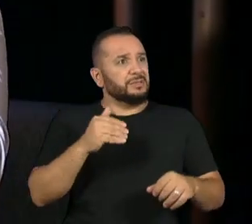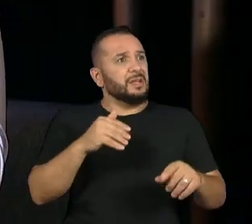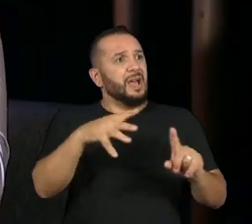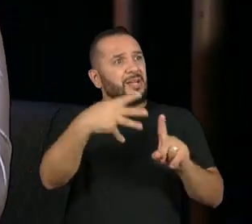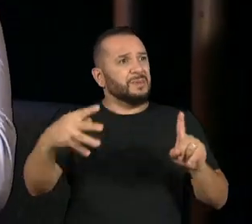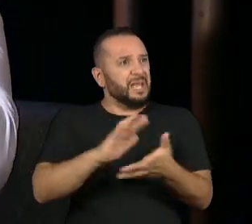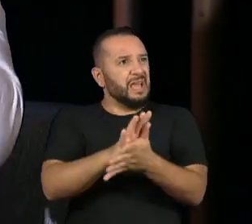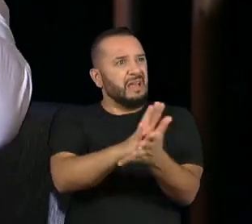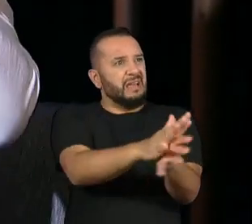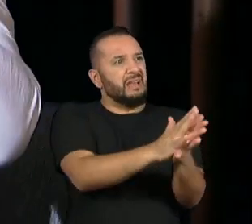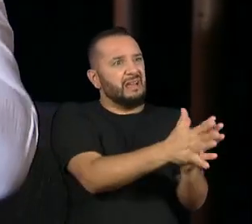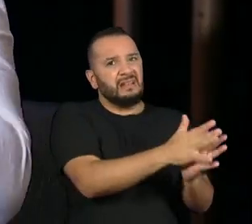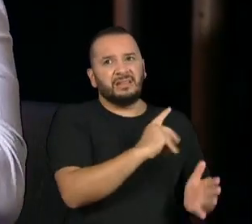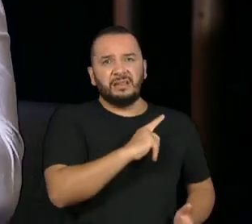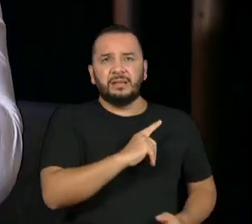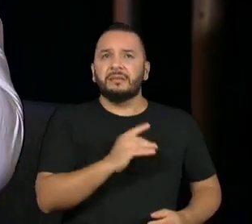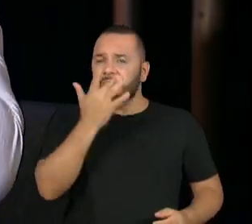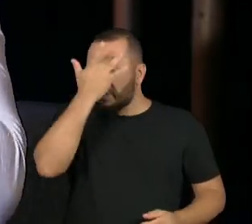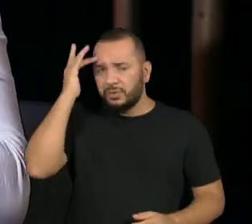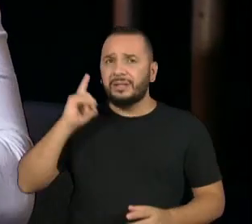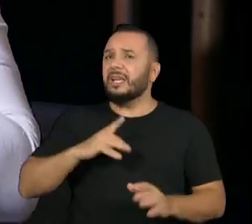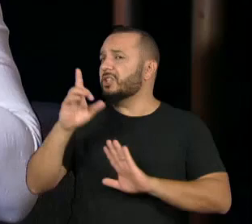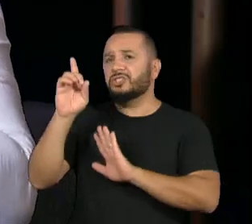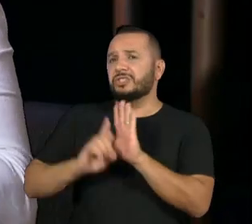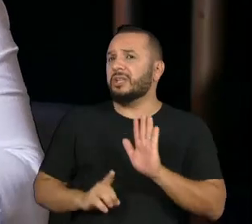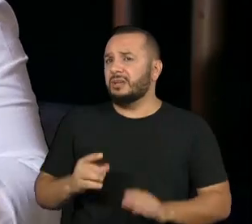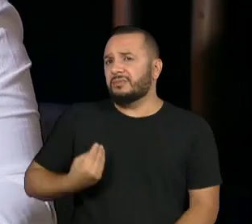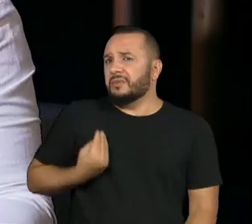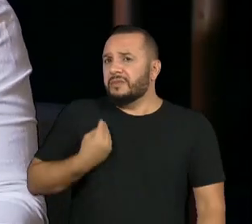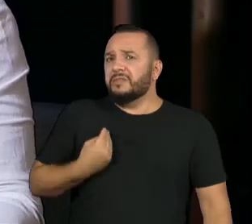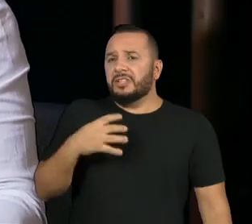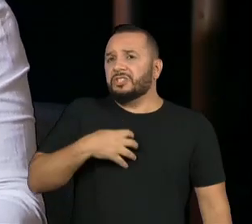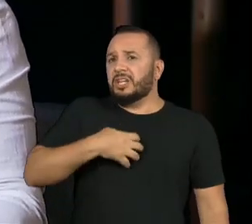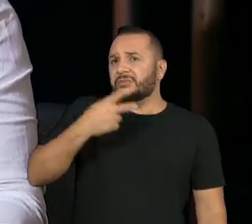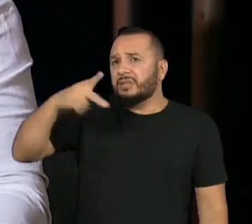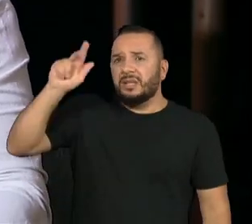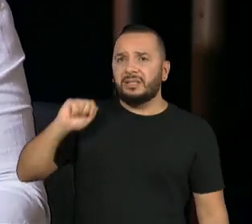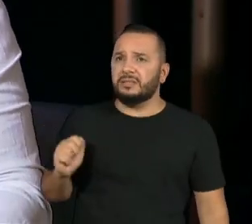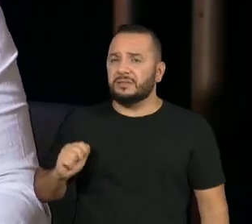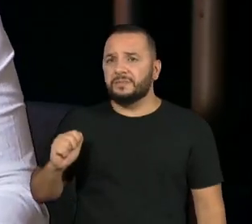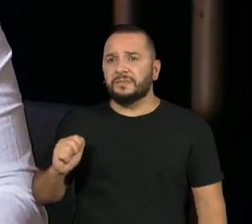de viver da forma como acha que deve viver. É. Desde que não. próxima.